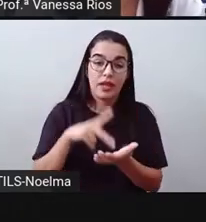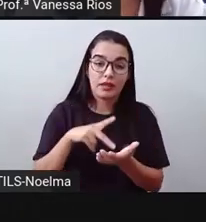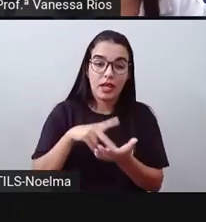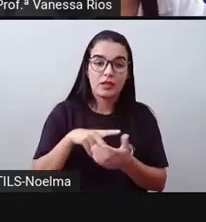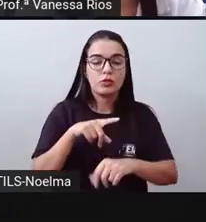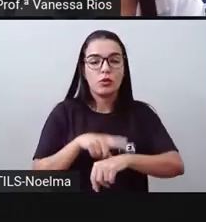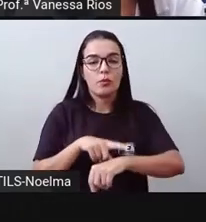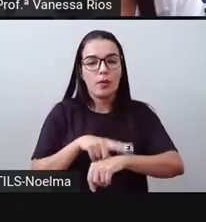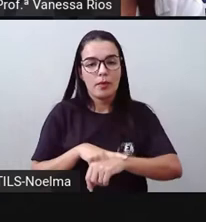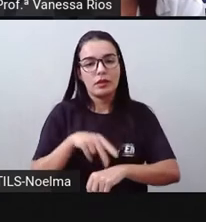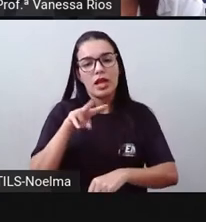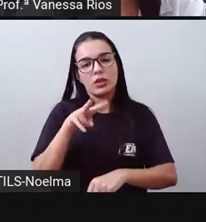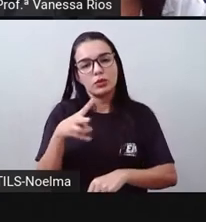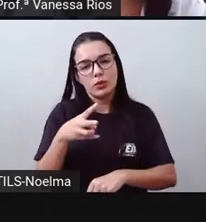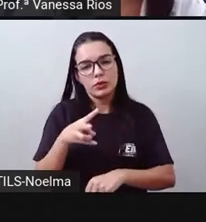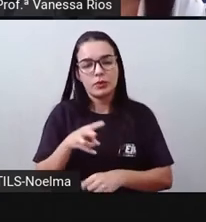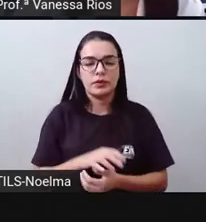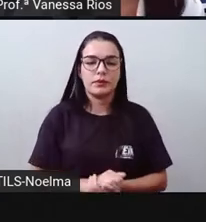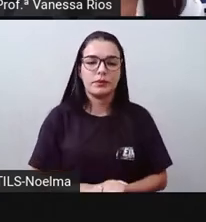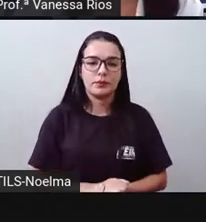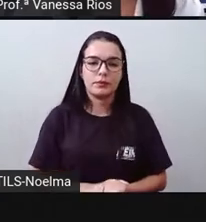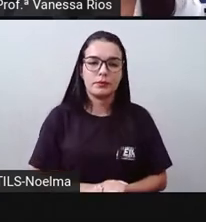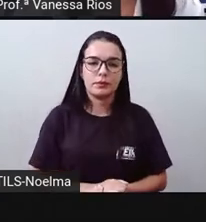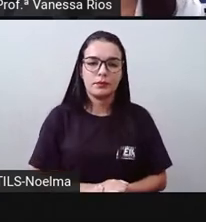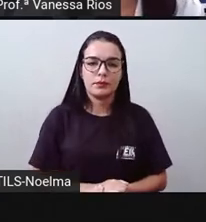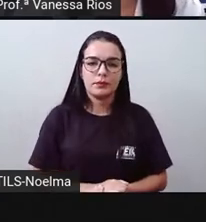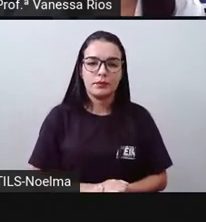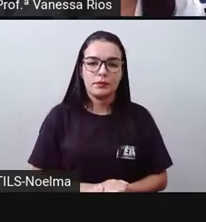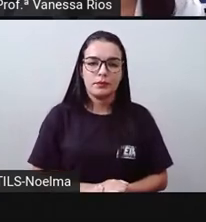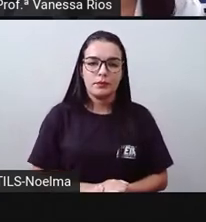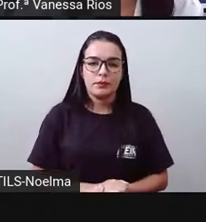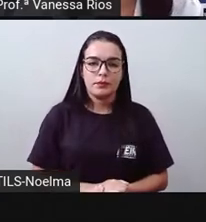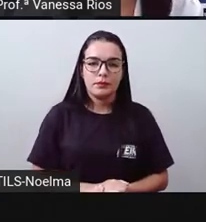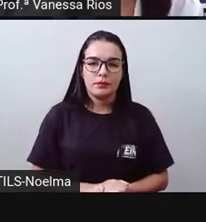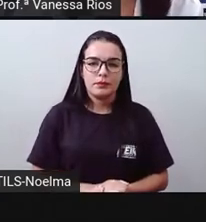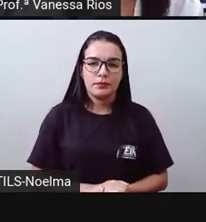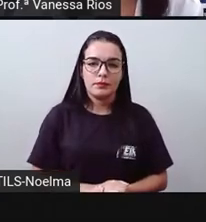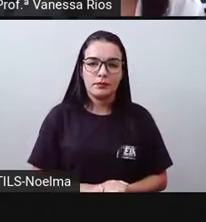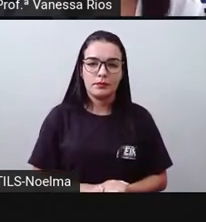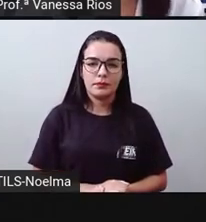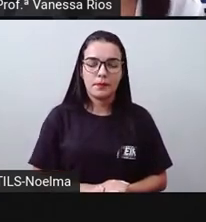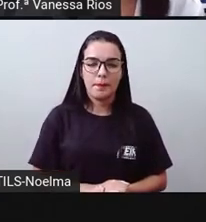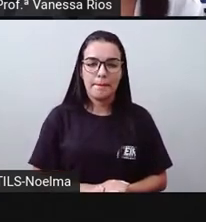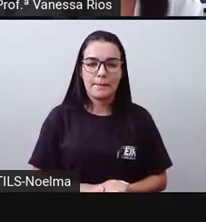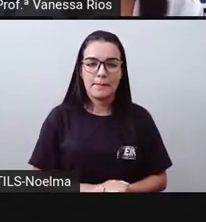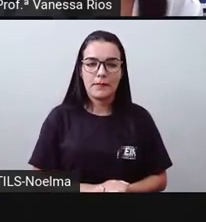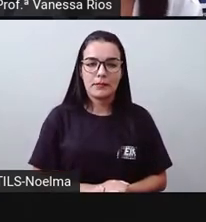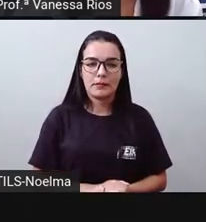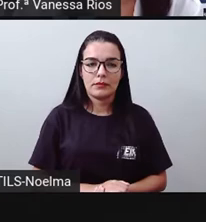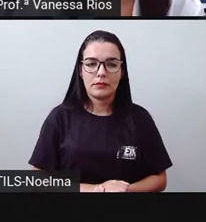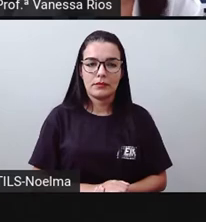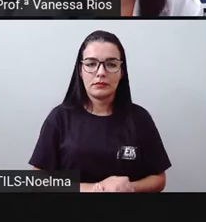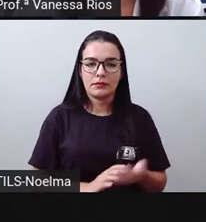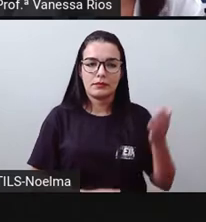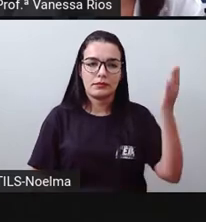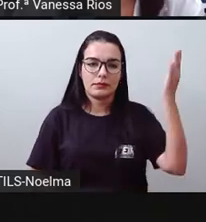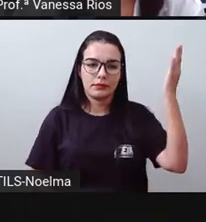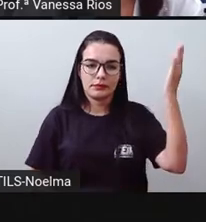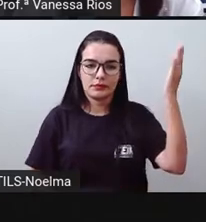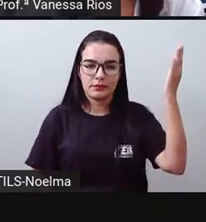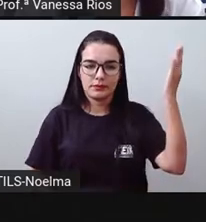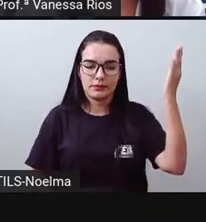se refere às duas coisas. Olhem só. Você sabe, então, o que é arte? Se a gente